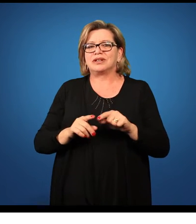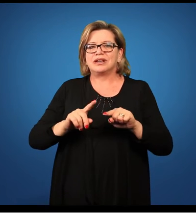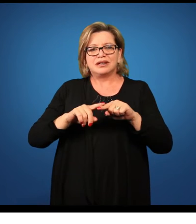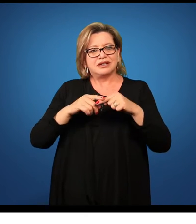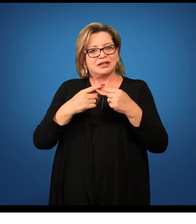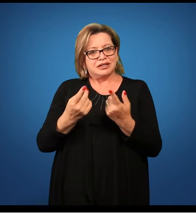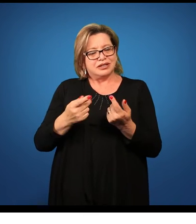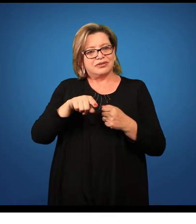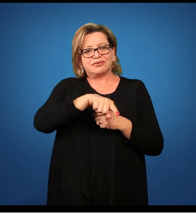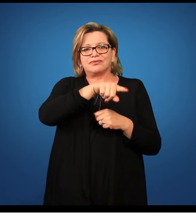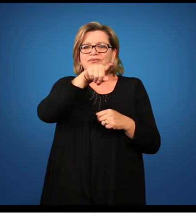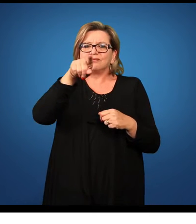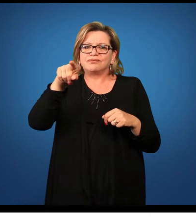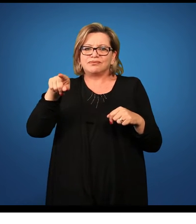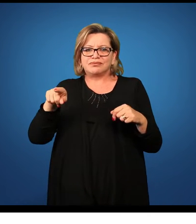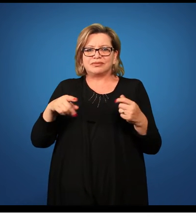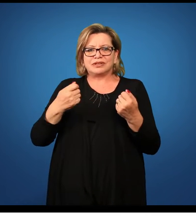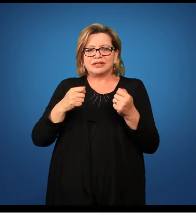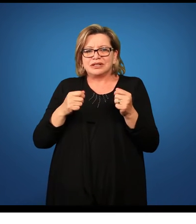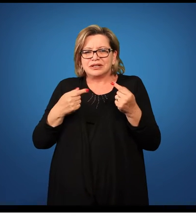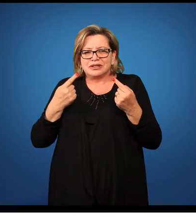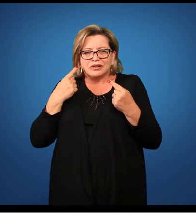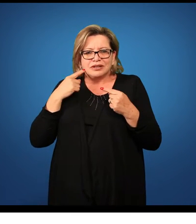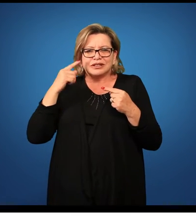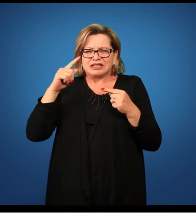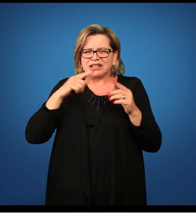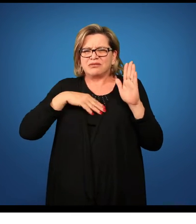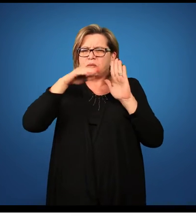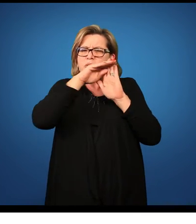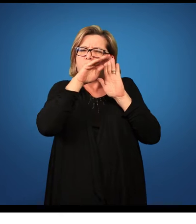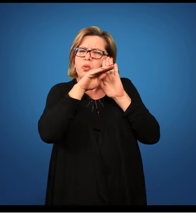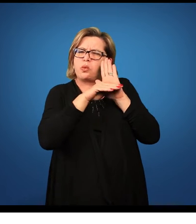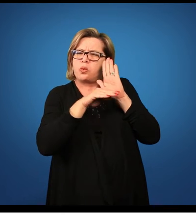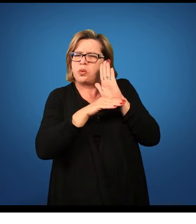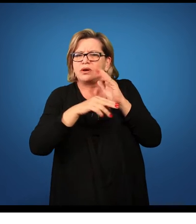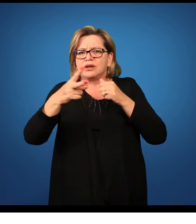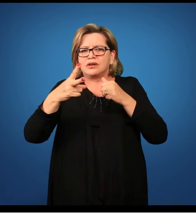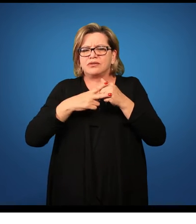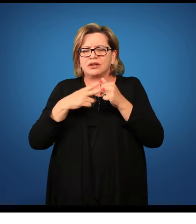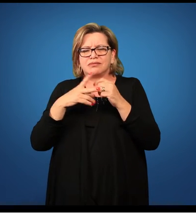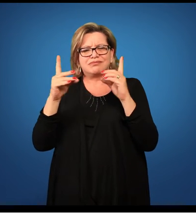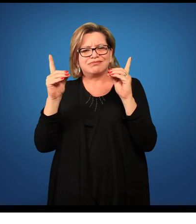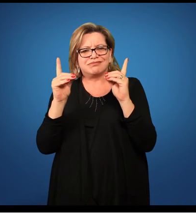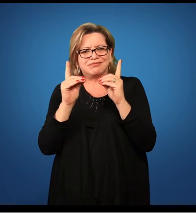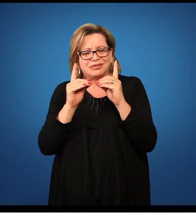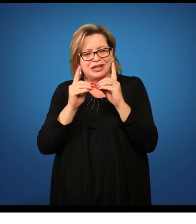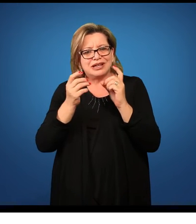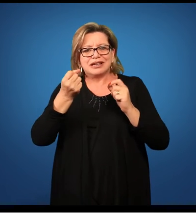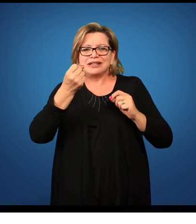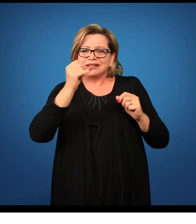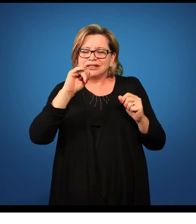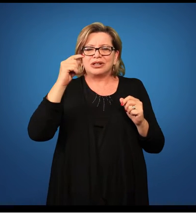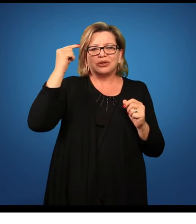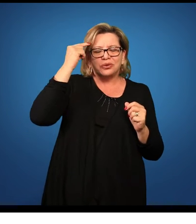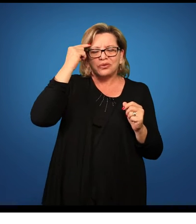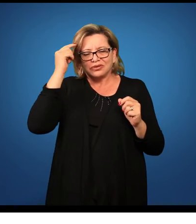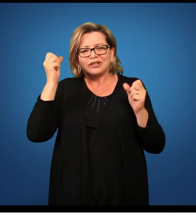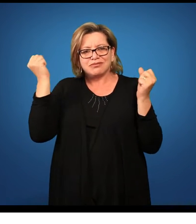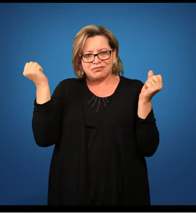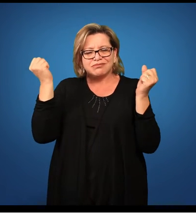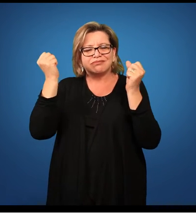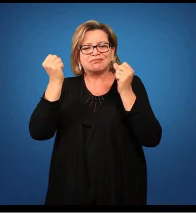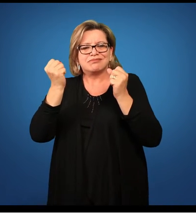vocês devem ter essa relação já dada na disciplina de didática e caso tenham alguma dúvida, nós